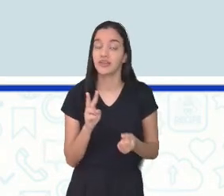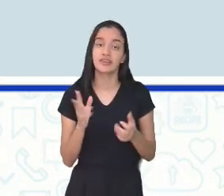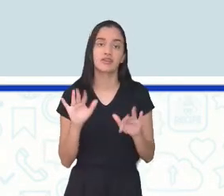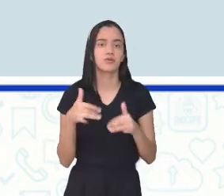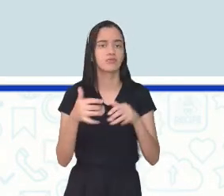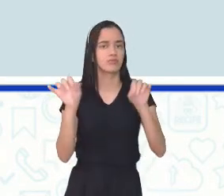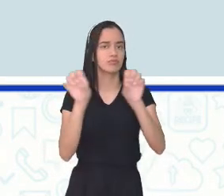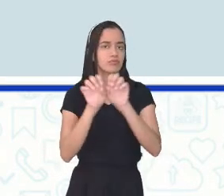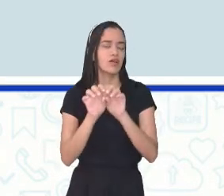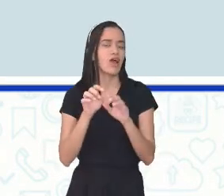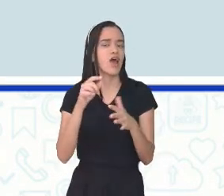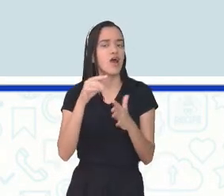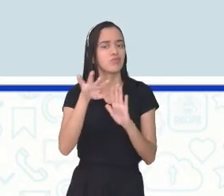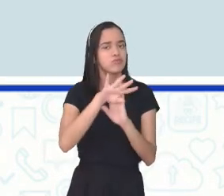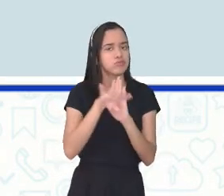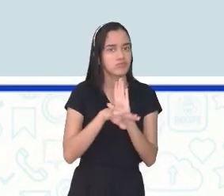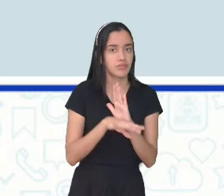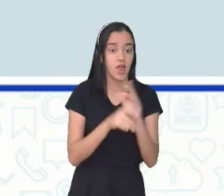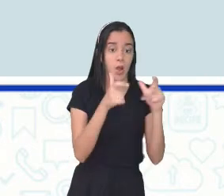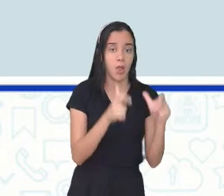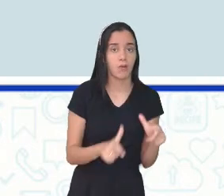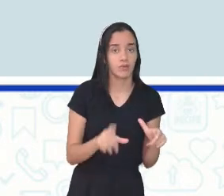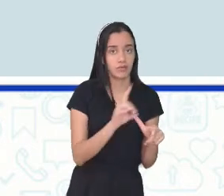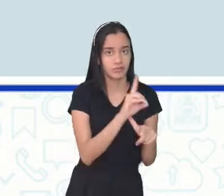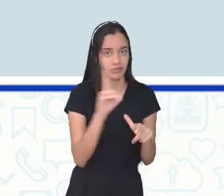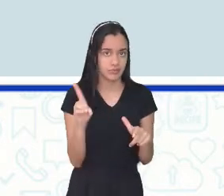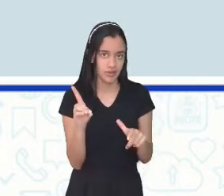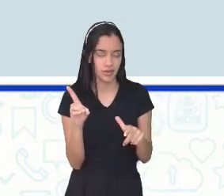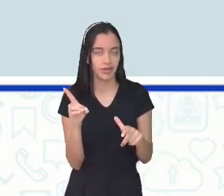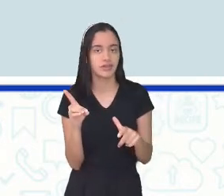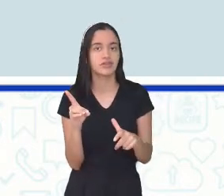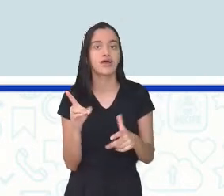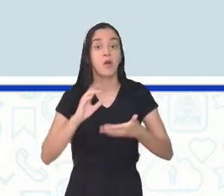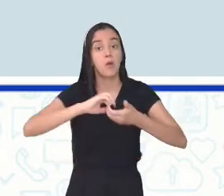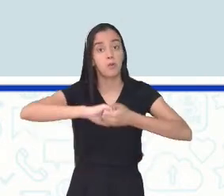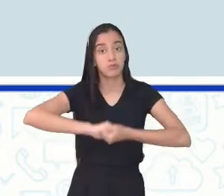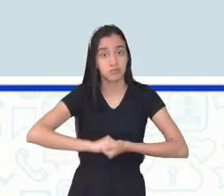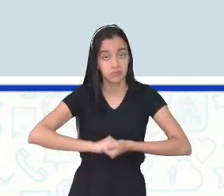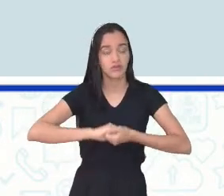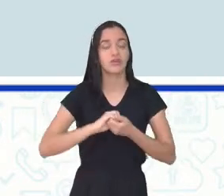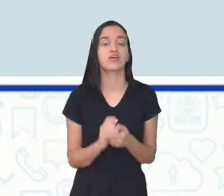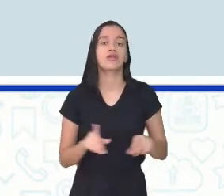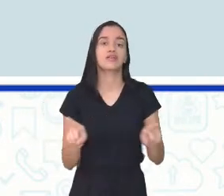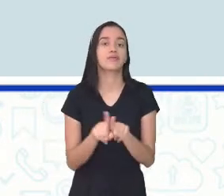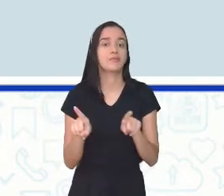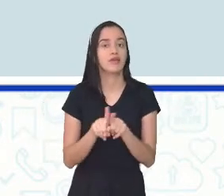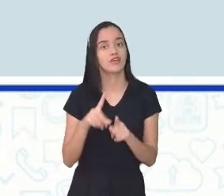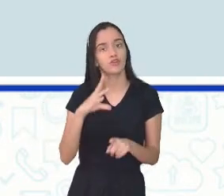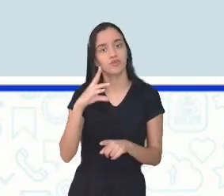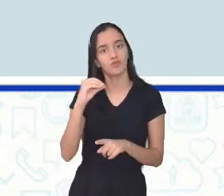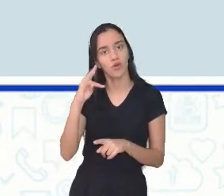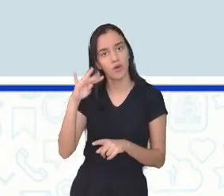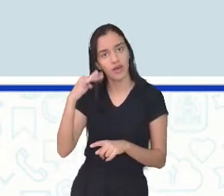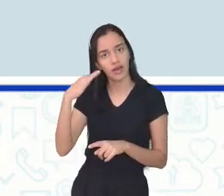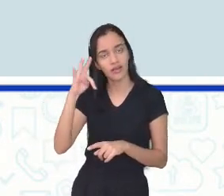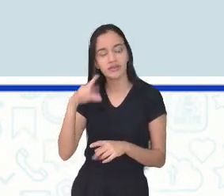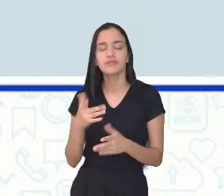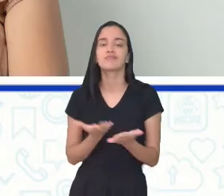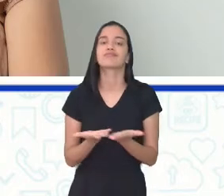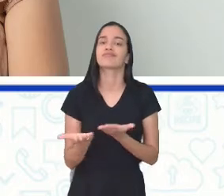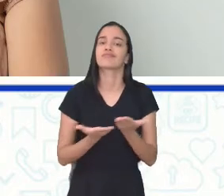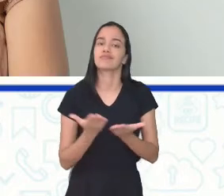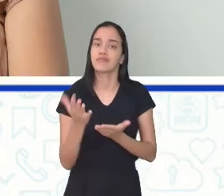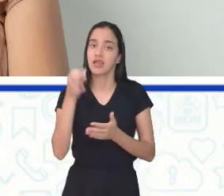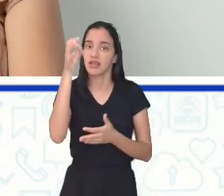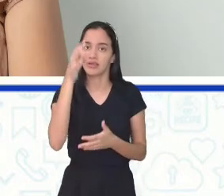elementos que a compõem são local e data, cumprimento formal, vocativo com formas de tratamento adequadas.